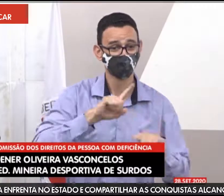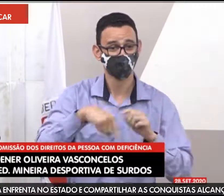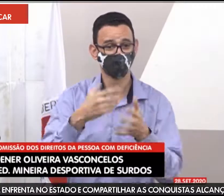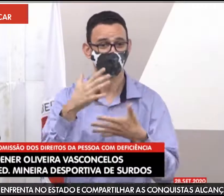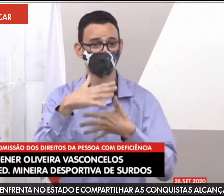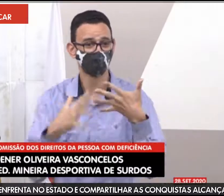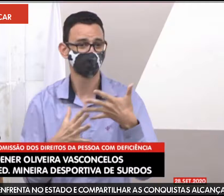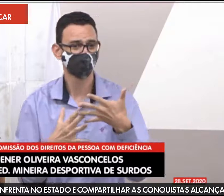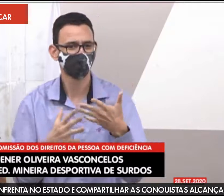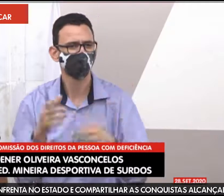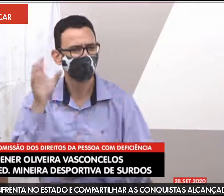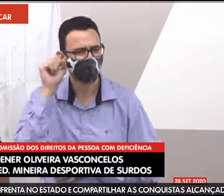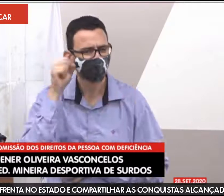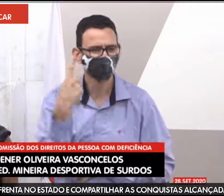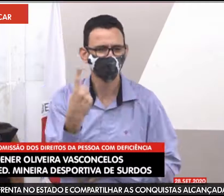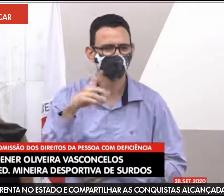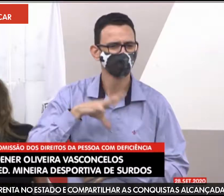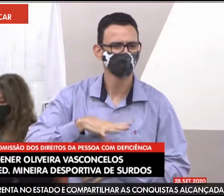isso.